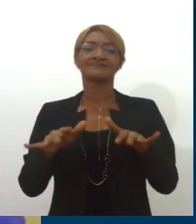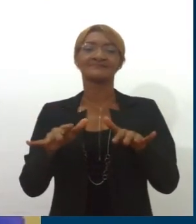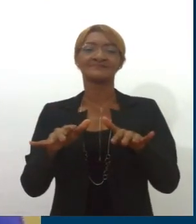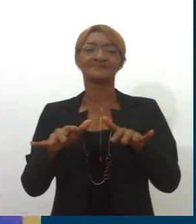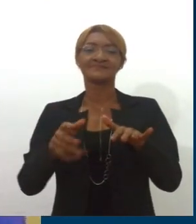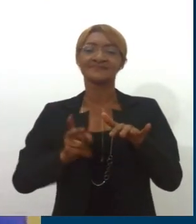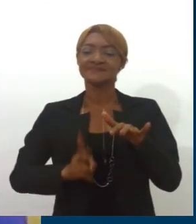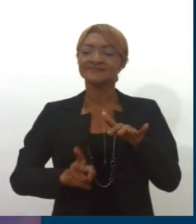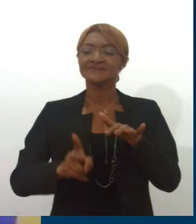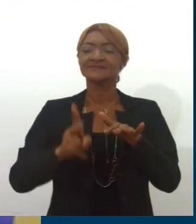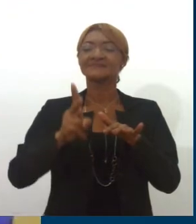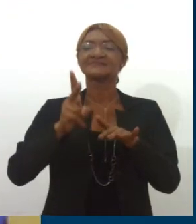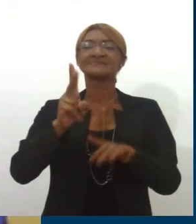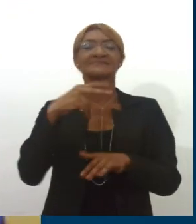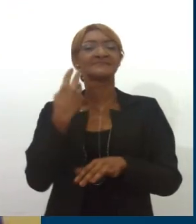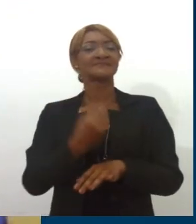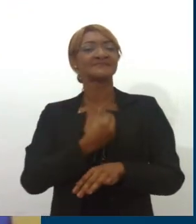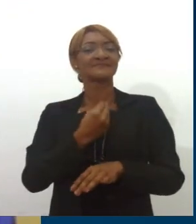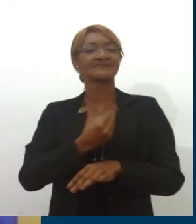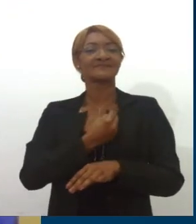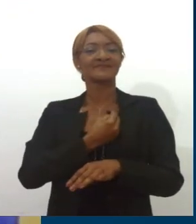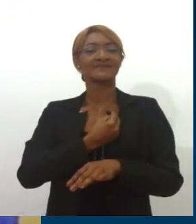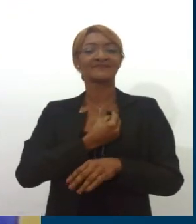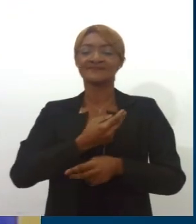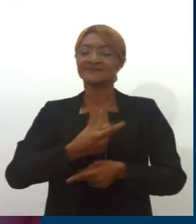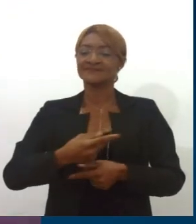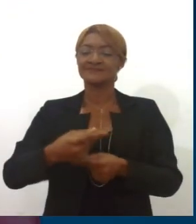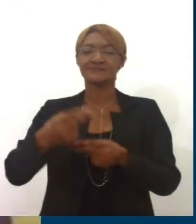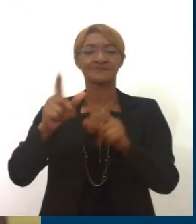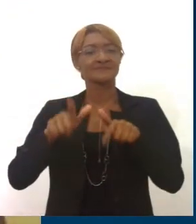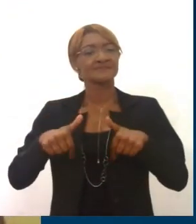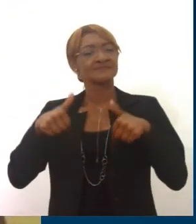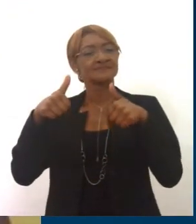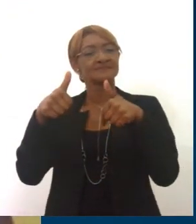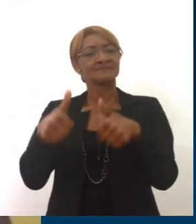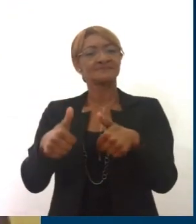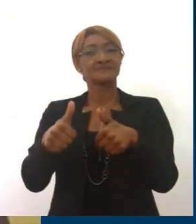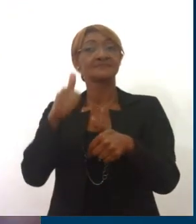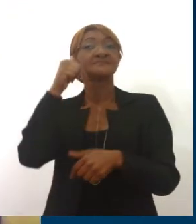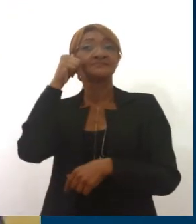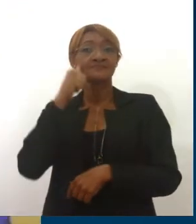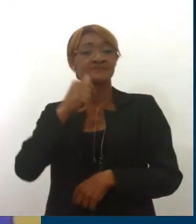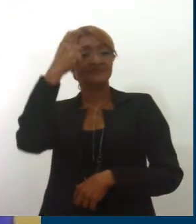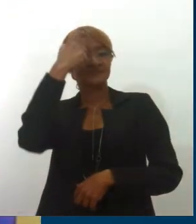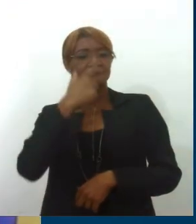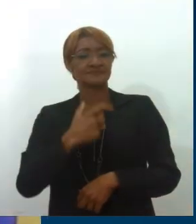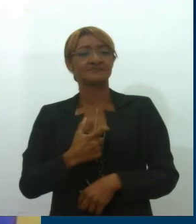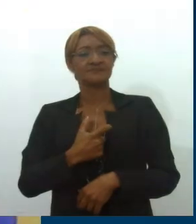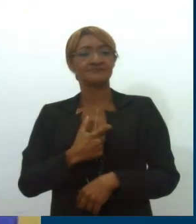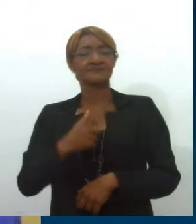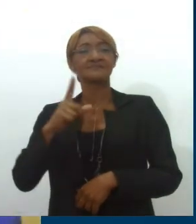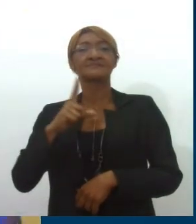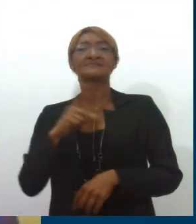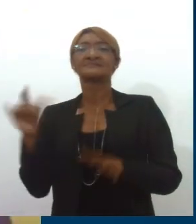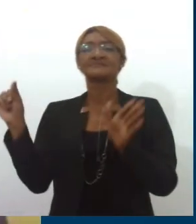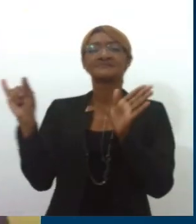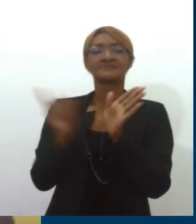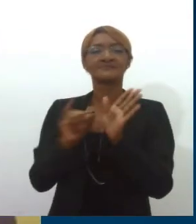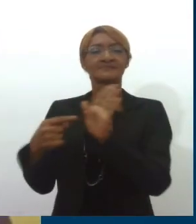a vida navega, um caminho em constante desafio. Ser mulher é ter na luz que irradio